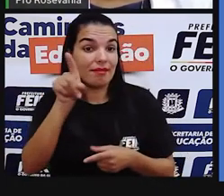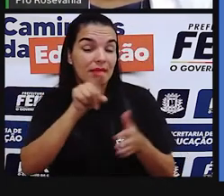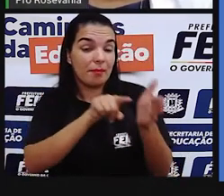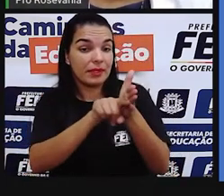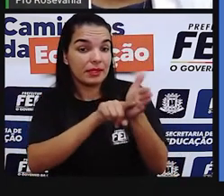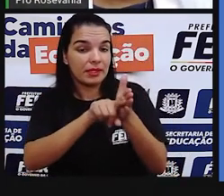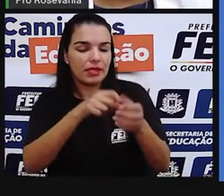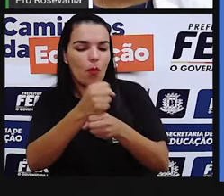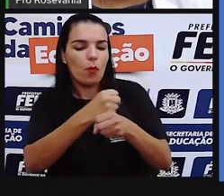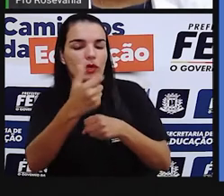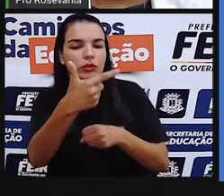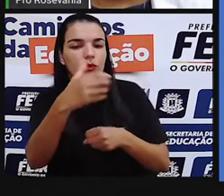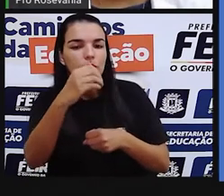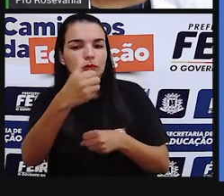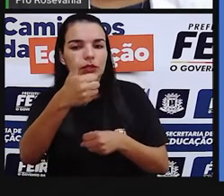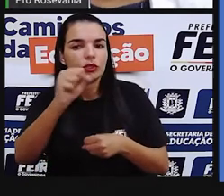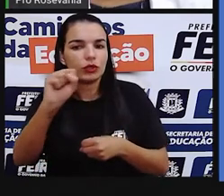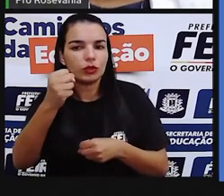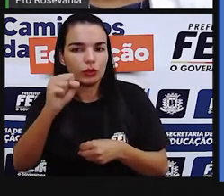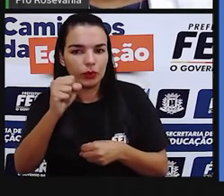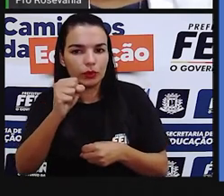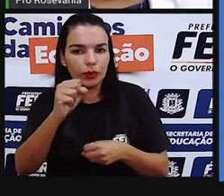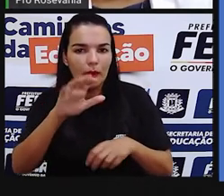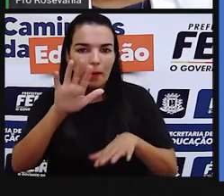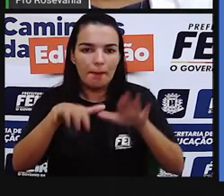por volta de 312 milhões de habitantes.